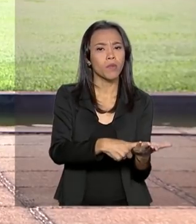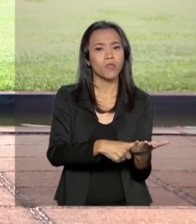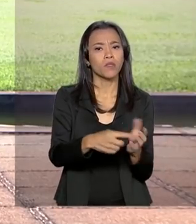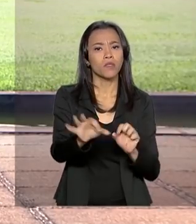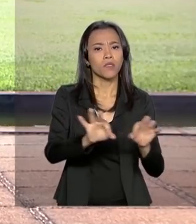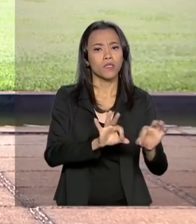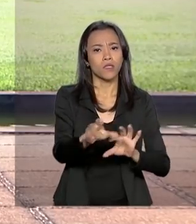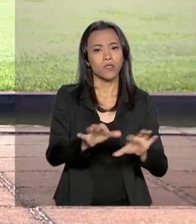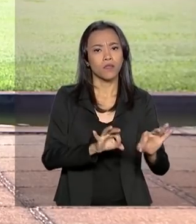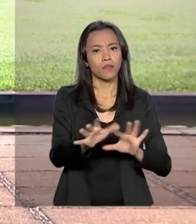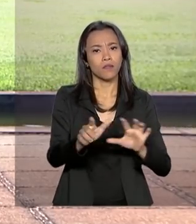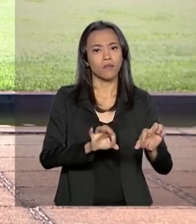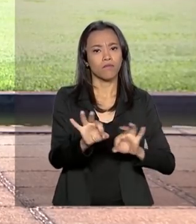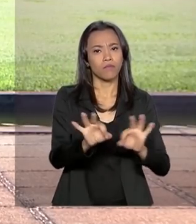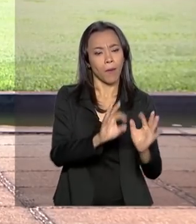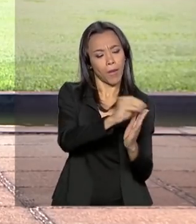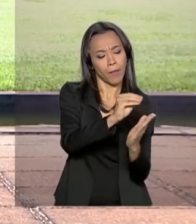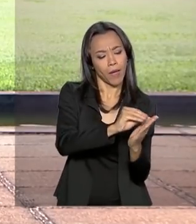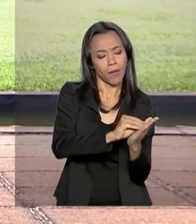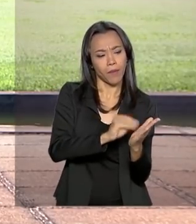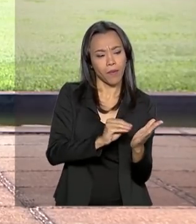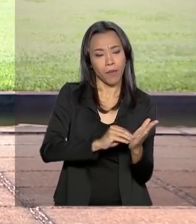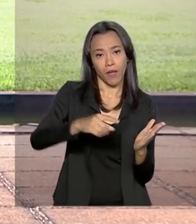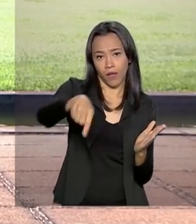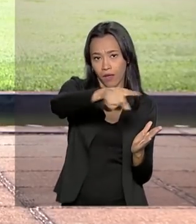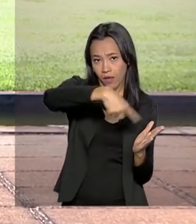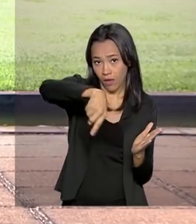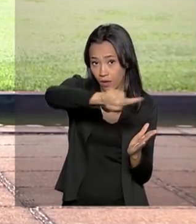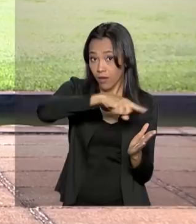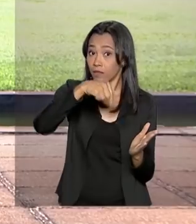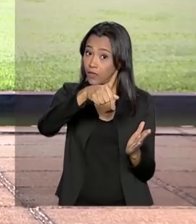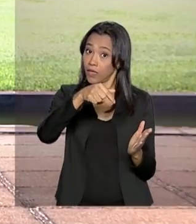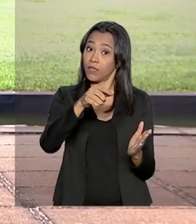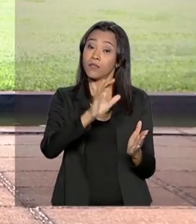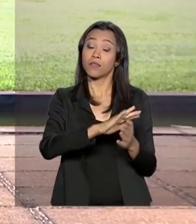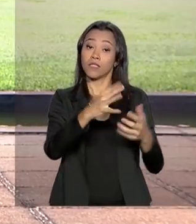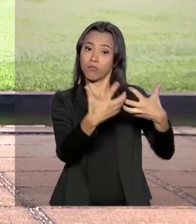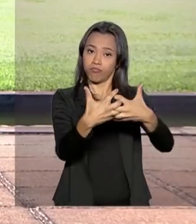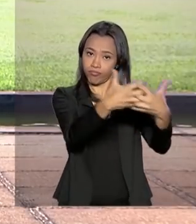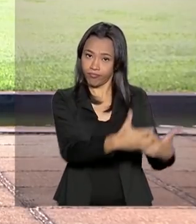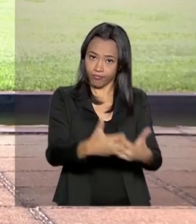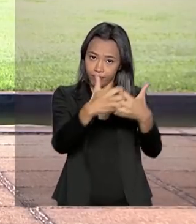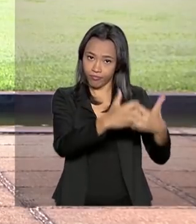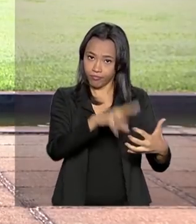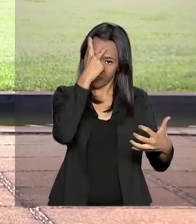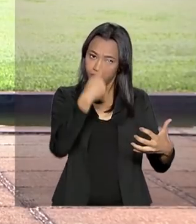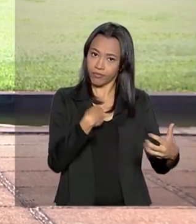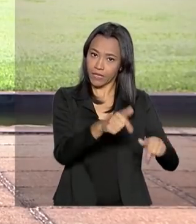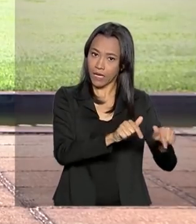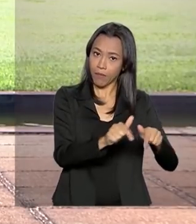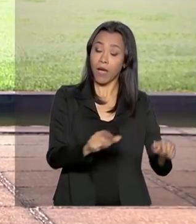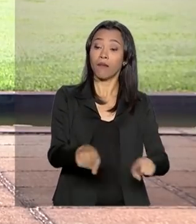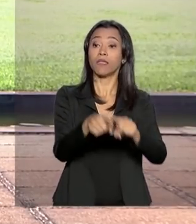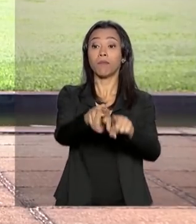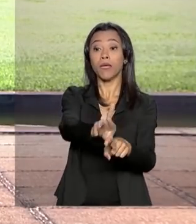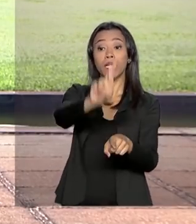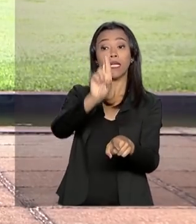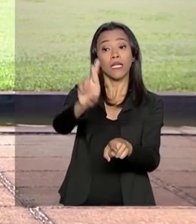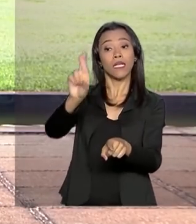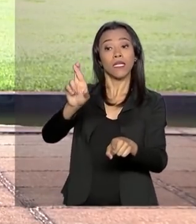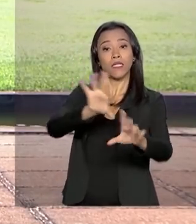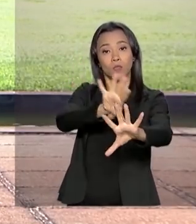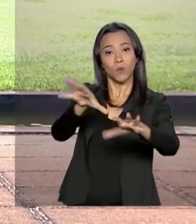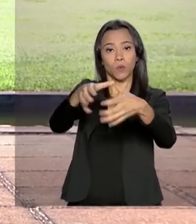com integrantes da Confederação Nacional dos Transportadores Autônomos e com cerca de 20 lideranças dos caminhoneiros. O